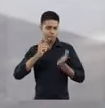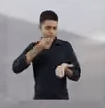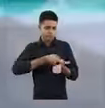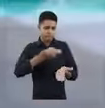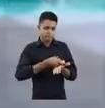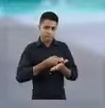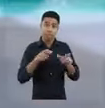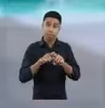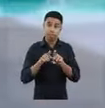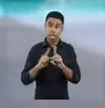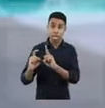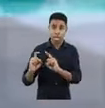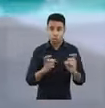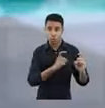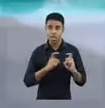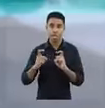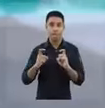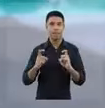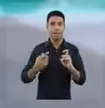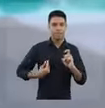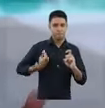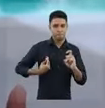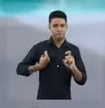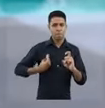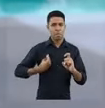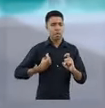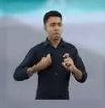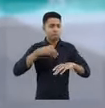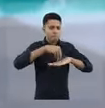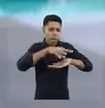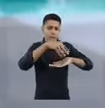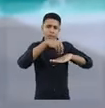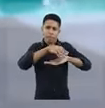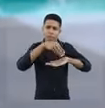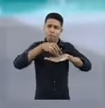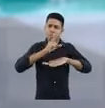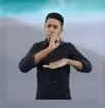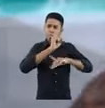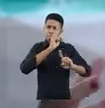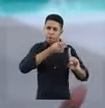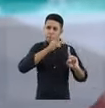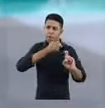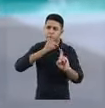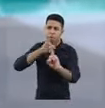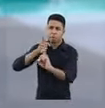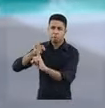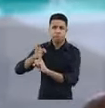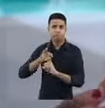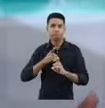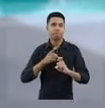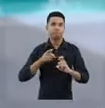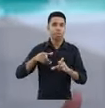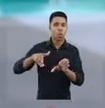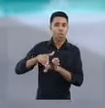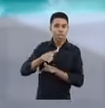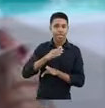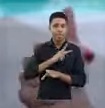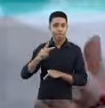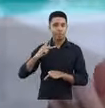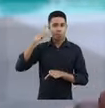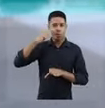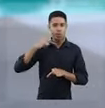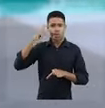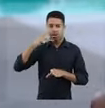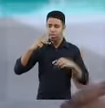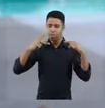candidato Ele passa a fazer reuniões com esses trabalhadores colocando a orientação política